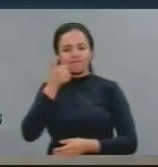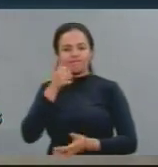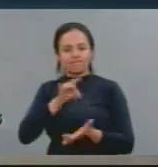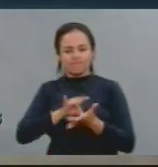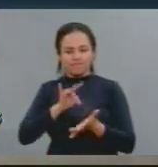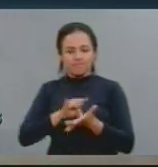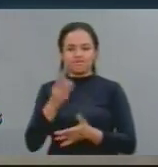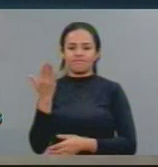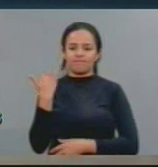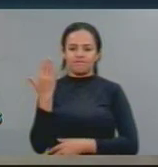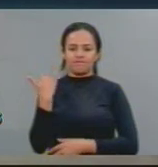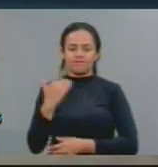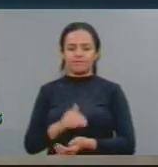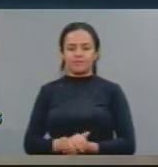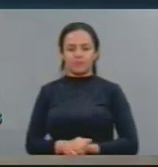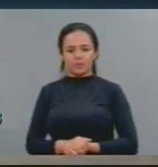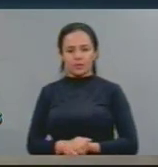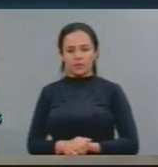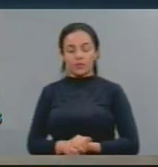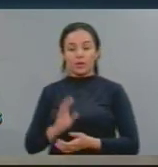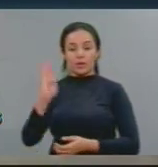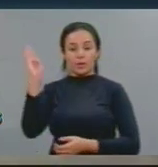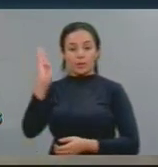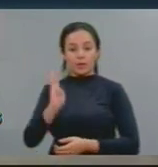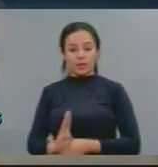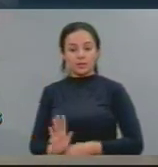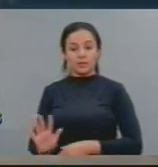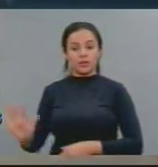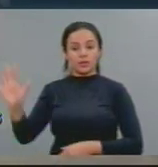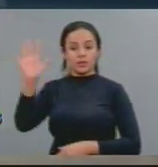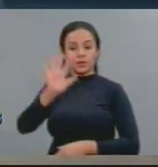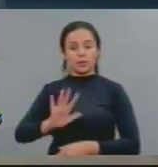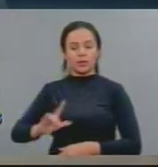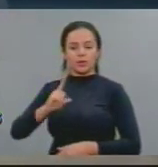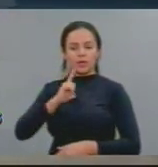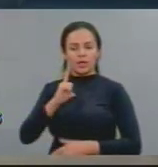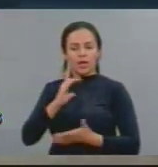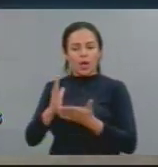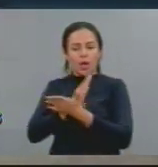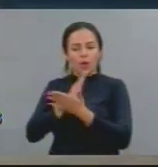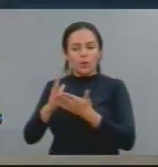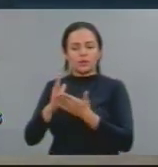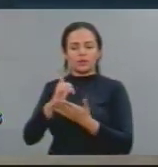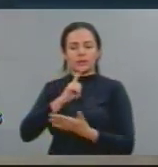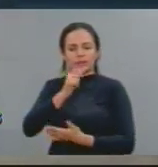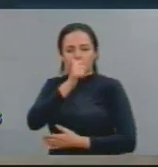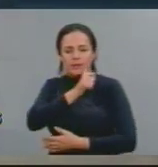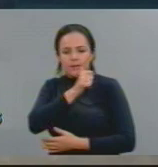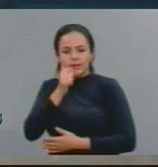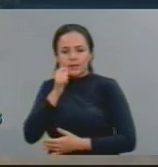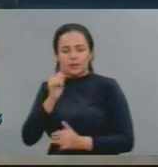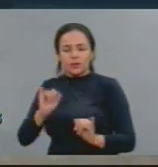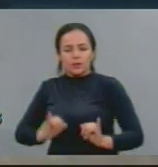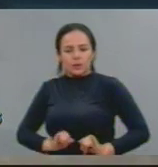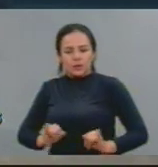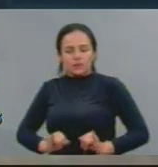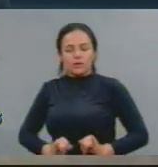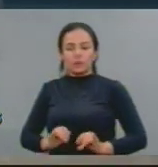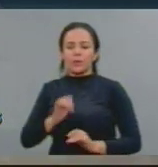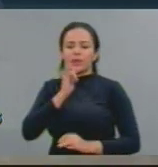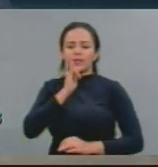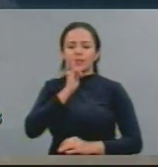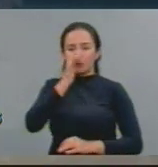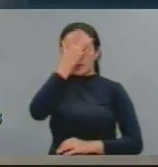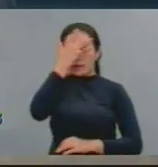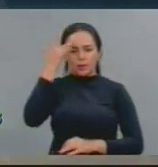que sacrifica também muitos que produzem. Aqueles que ousam não fazer concurso, aqueles